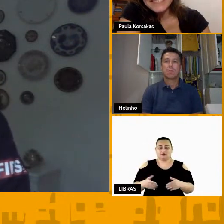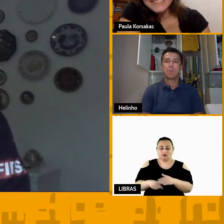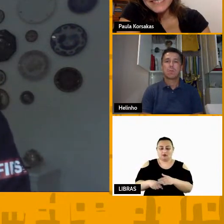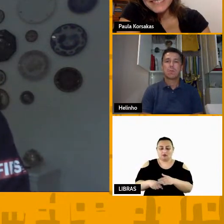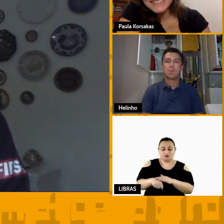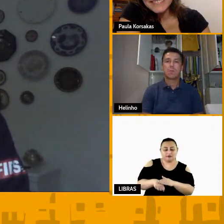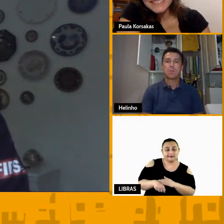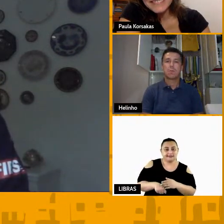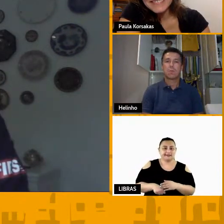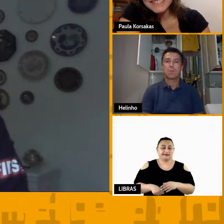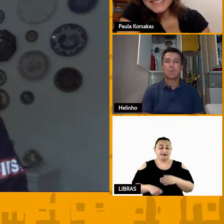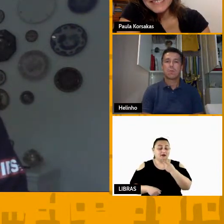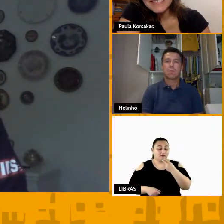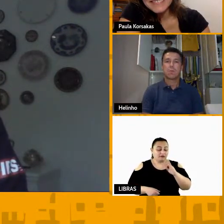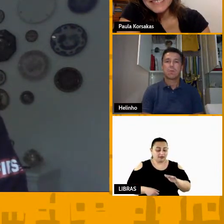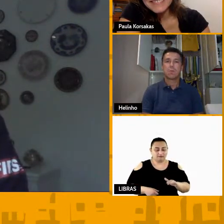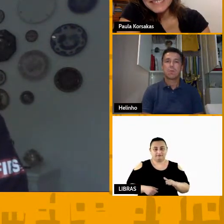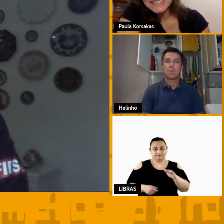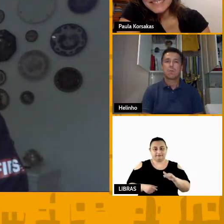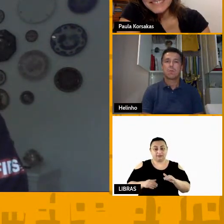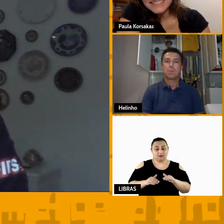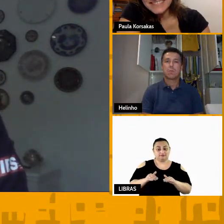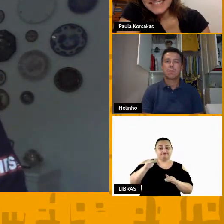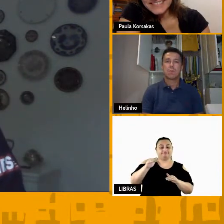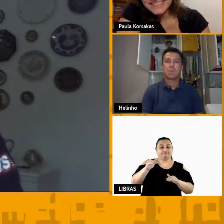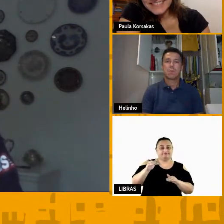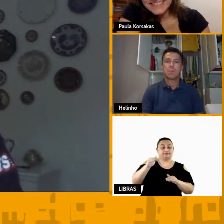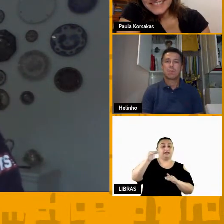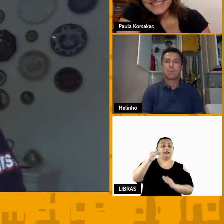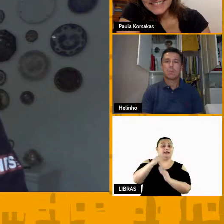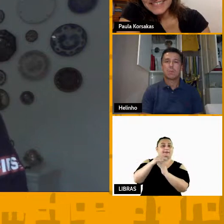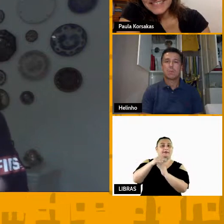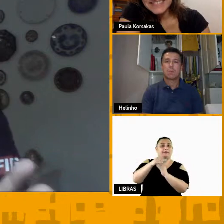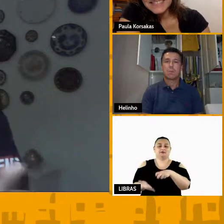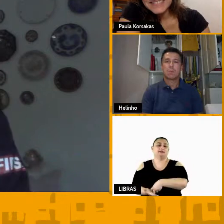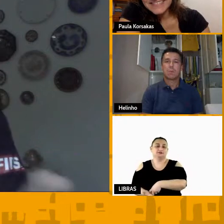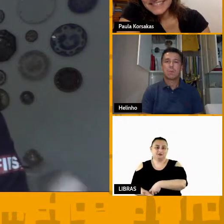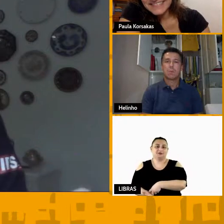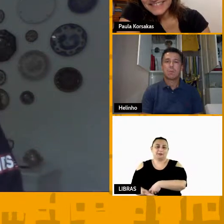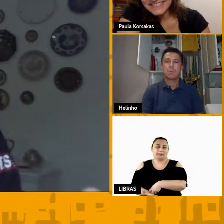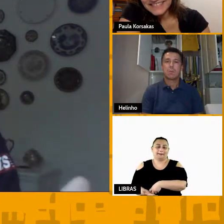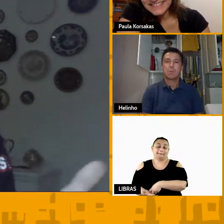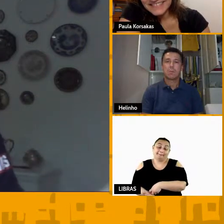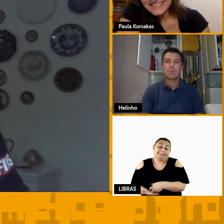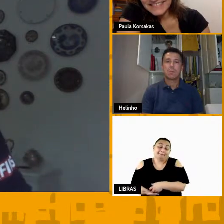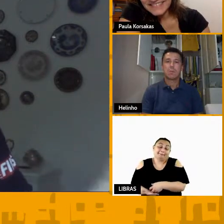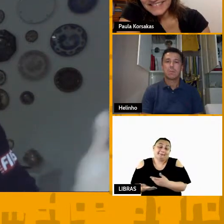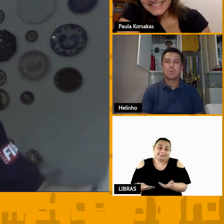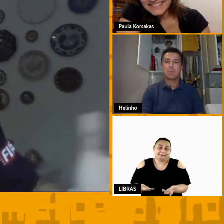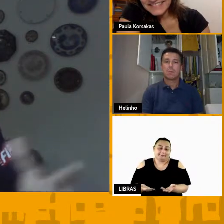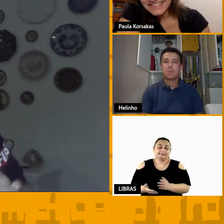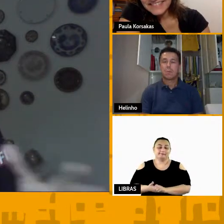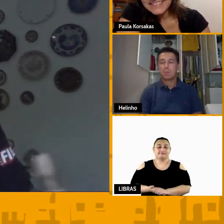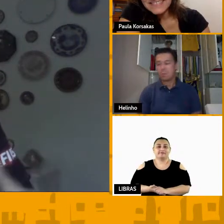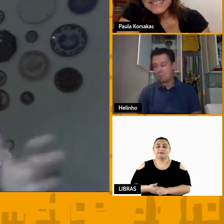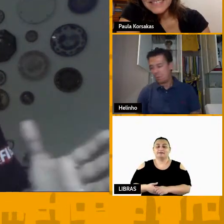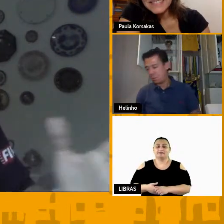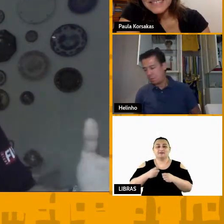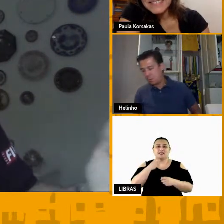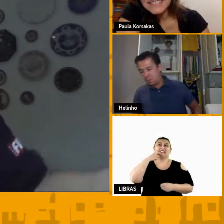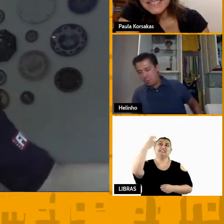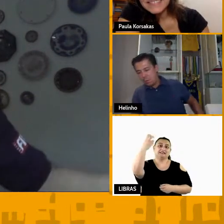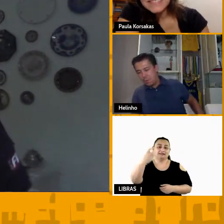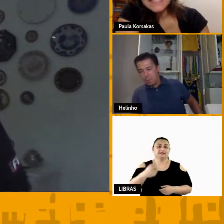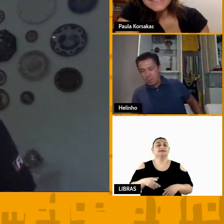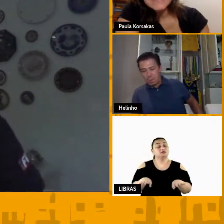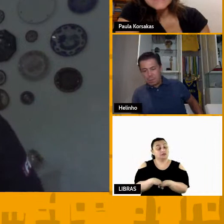Felipe falei num tom aumentou um pouco chegou no limite castigo aí a gente lá no jogo a gente vai